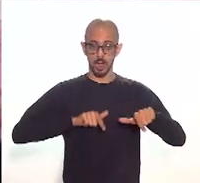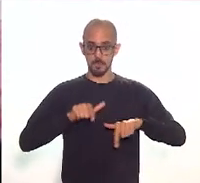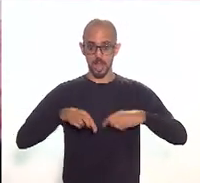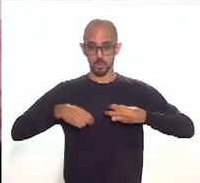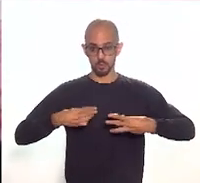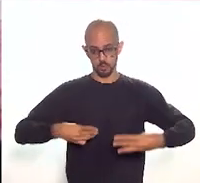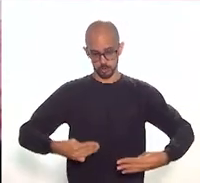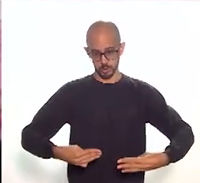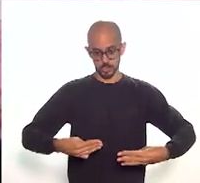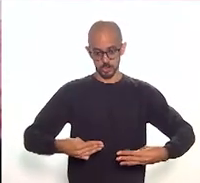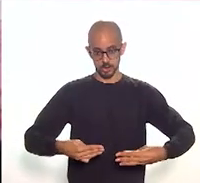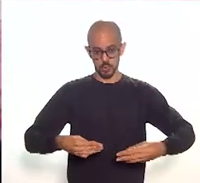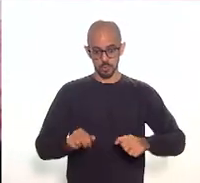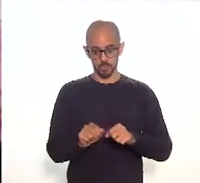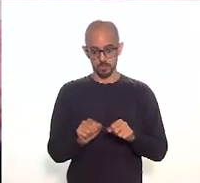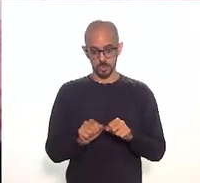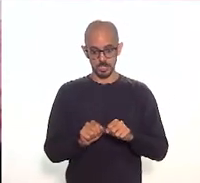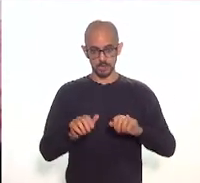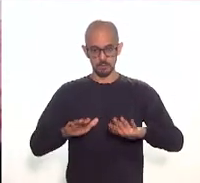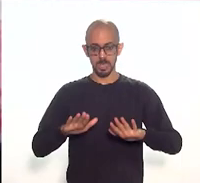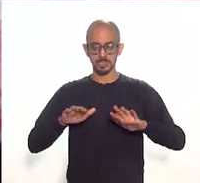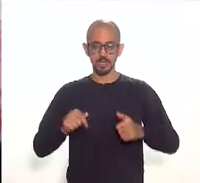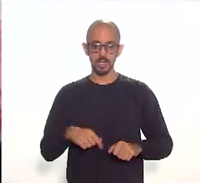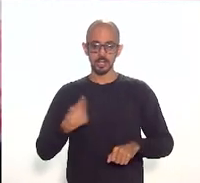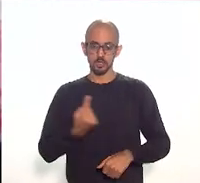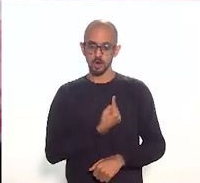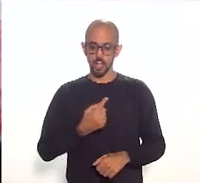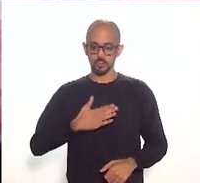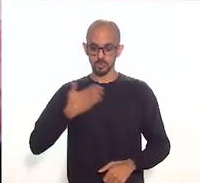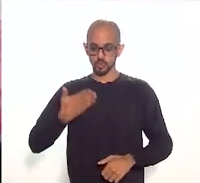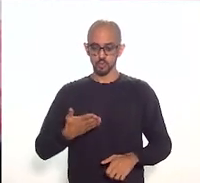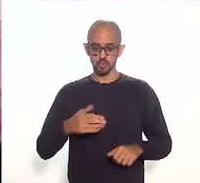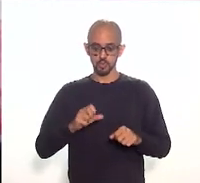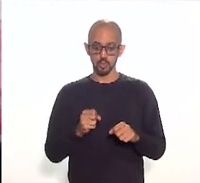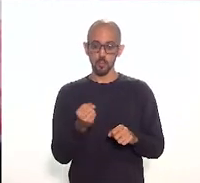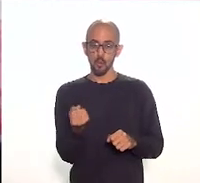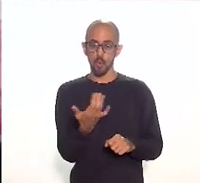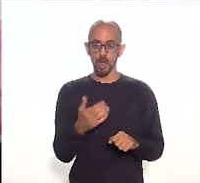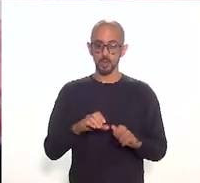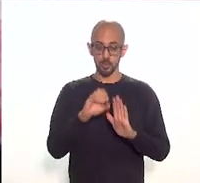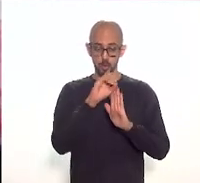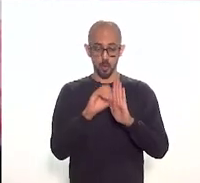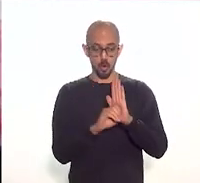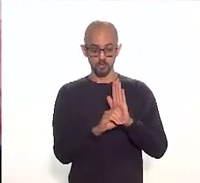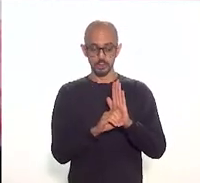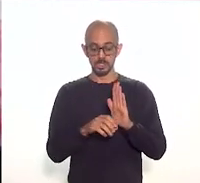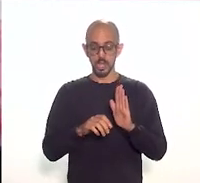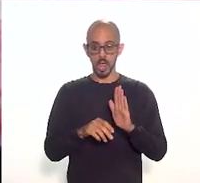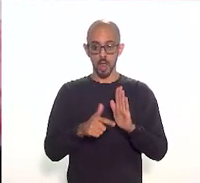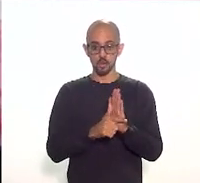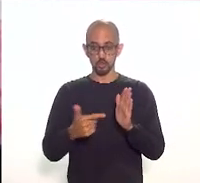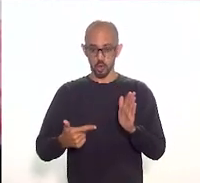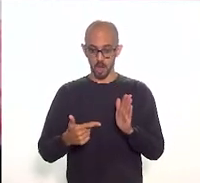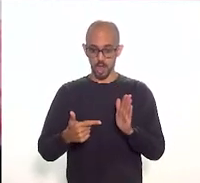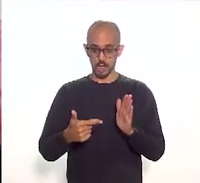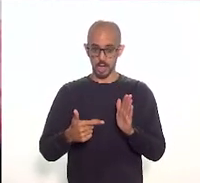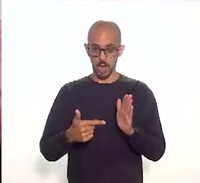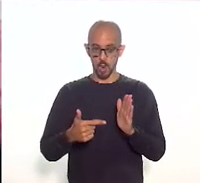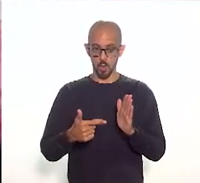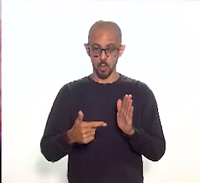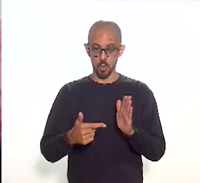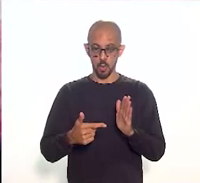Ocorreu que fomos surpreendidos com a publicação no Diário Oficial do Estado do Rio de Janeiro no dia 3 de fevereiro de 2021 do projeto de lei